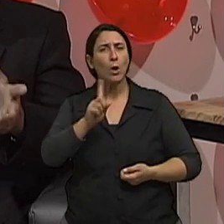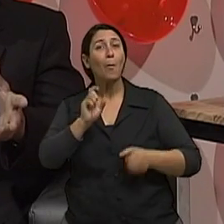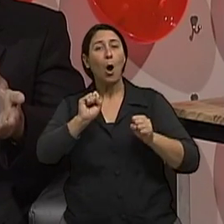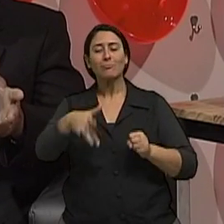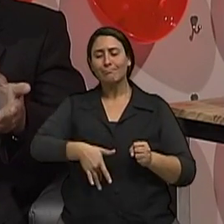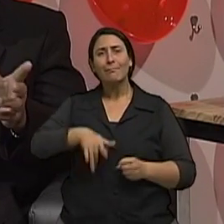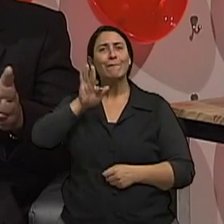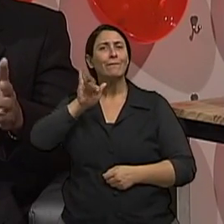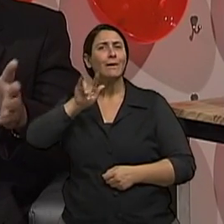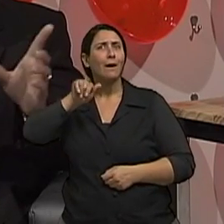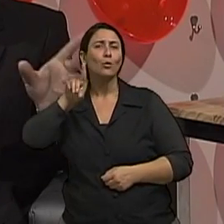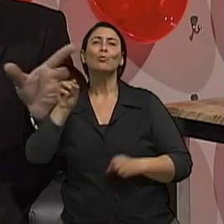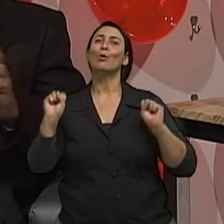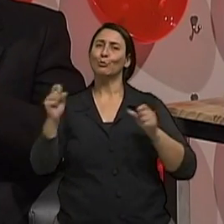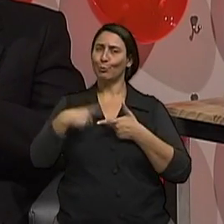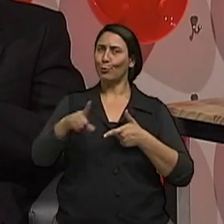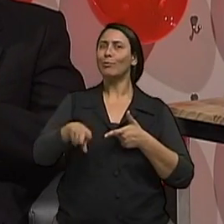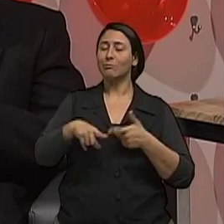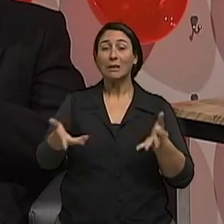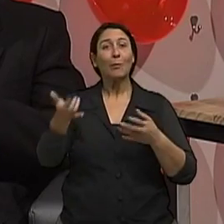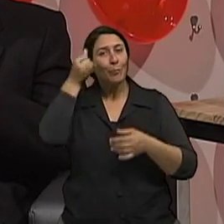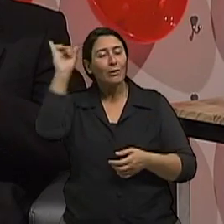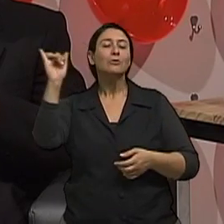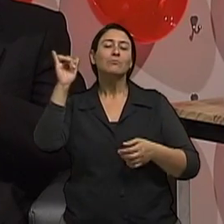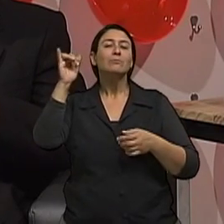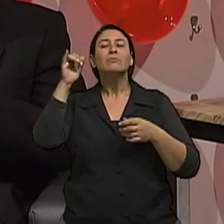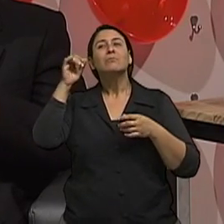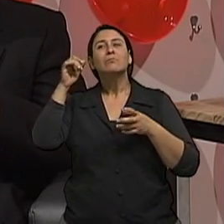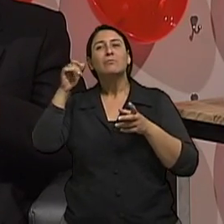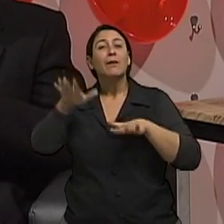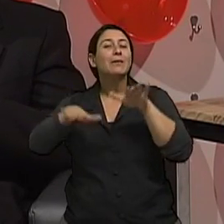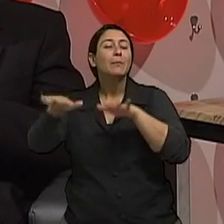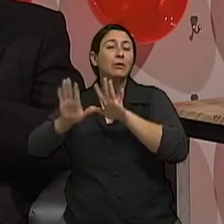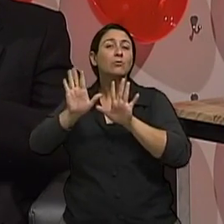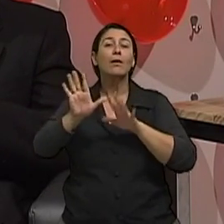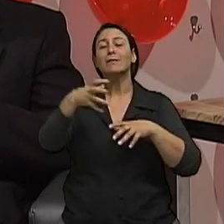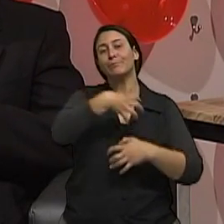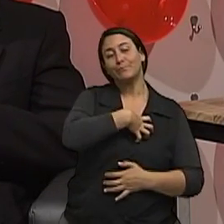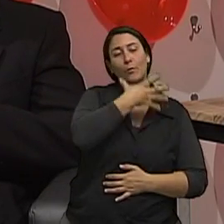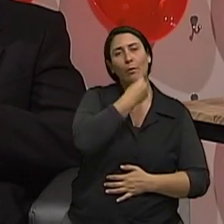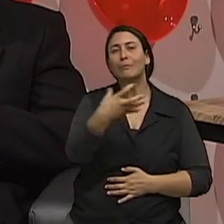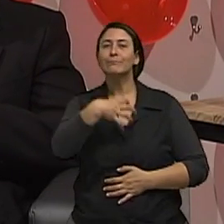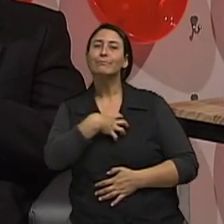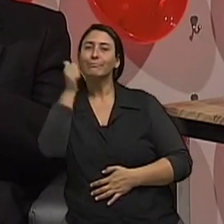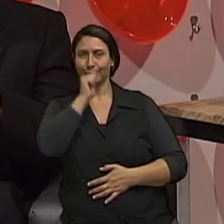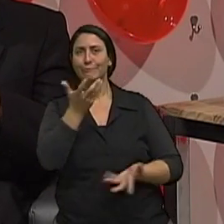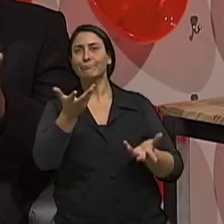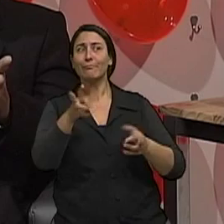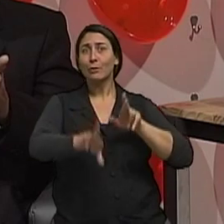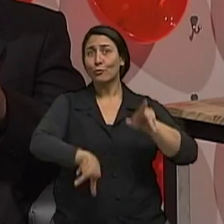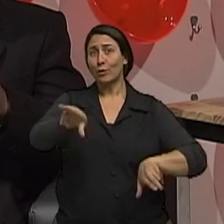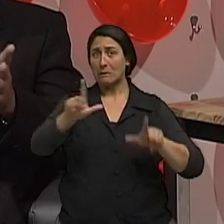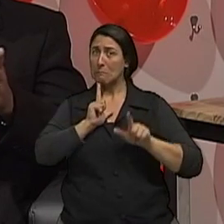não ser, mas para alguns indivíduos especialmente podem. Só que eu gostaria de ressaltar também essa questão de gênero, né? Então, homem e mulher, tem diferença, né? Bom,